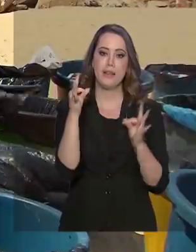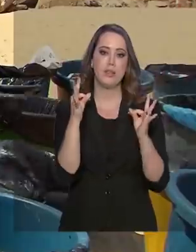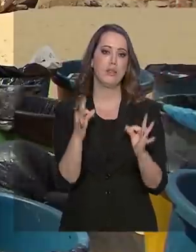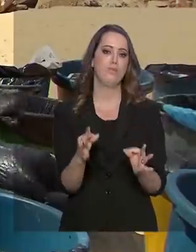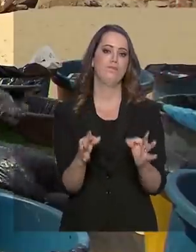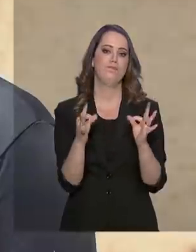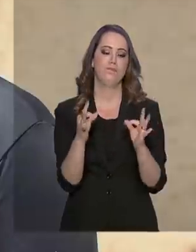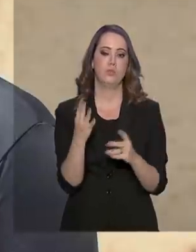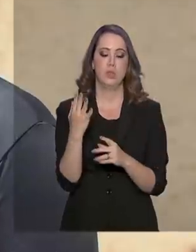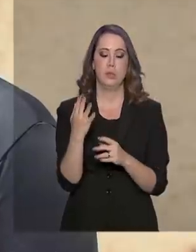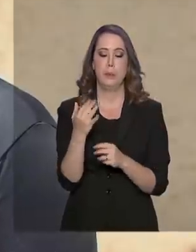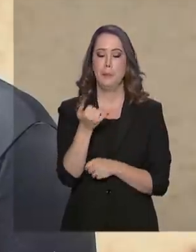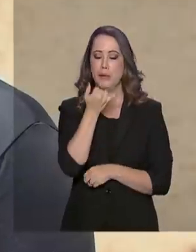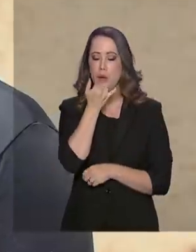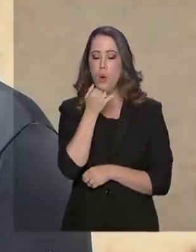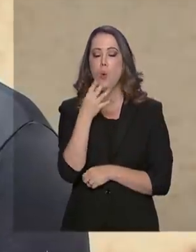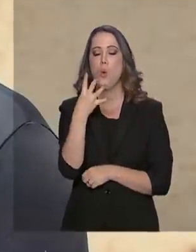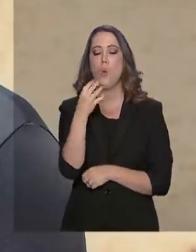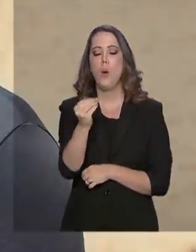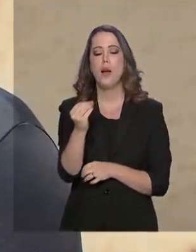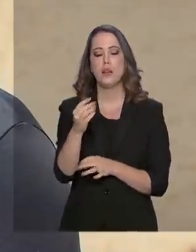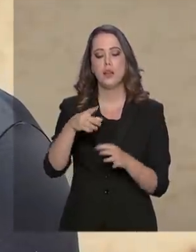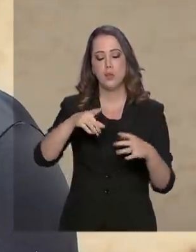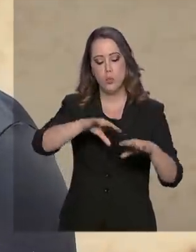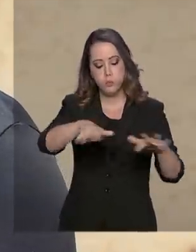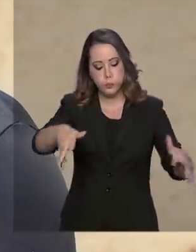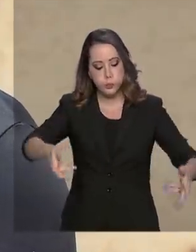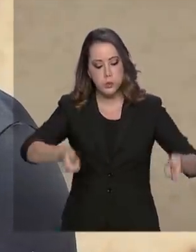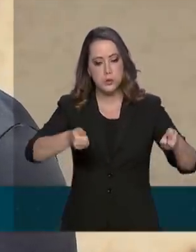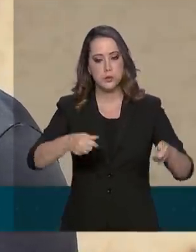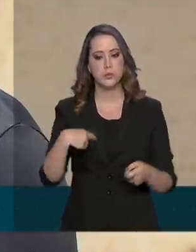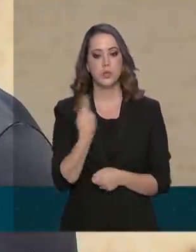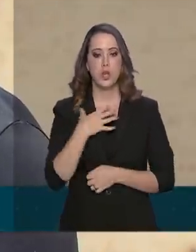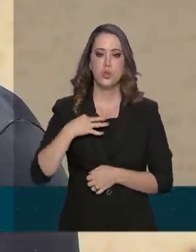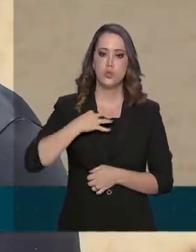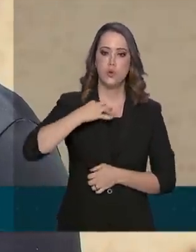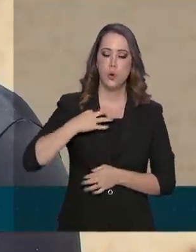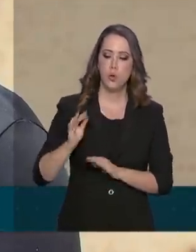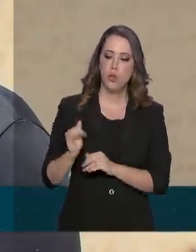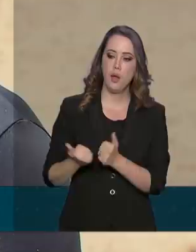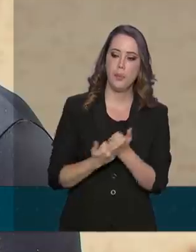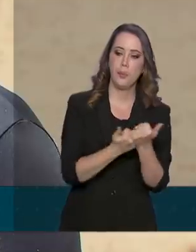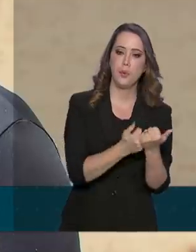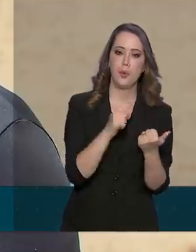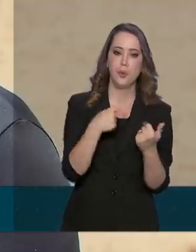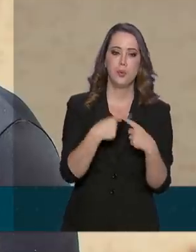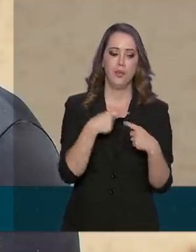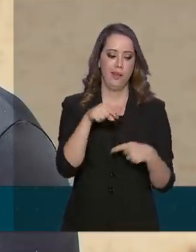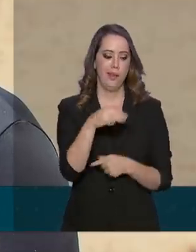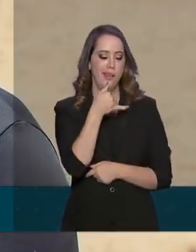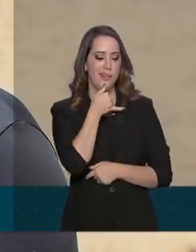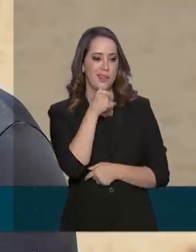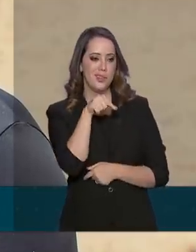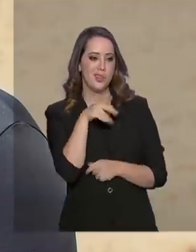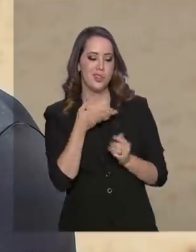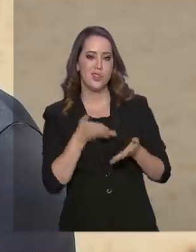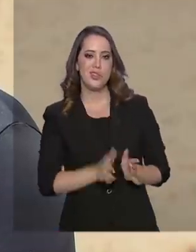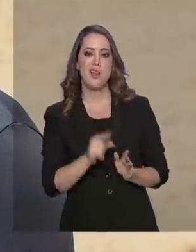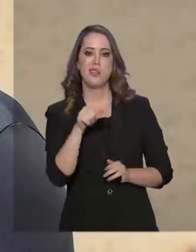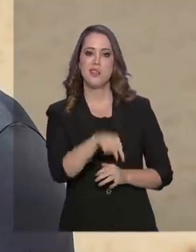recolhido da praia. A gente se mobilizou porque a situação é bem triste. A gente que é criado aqui no Nordeste,